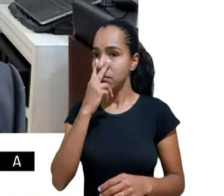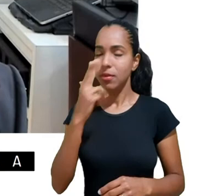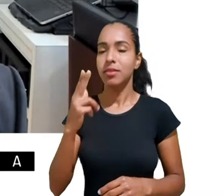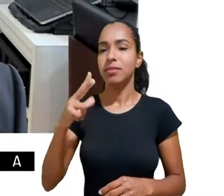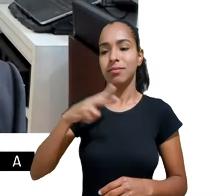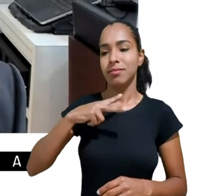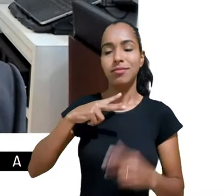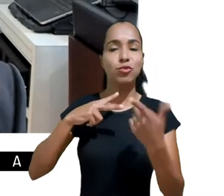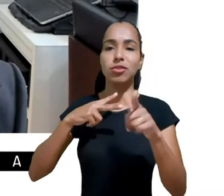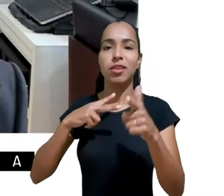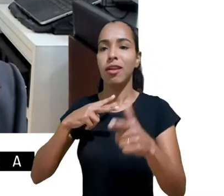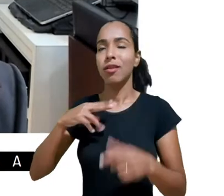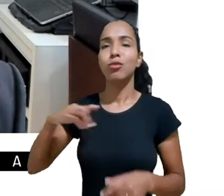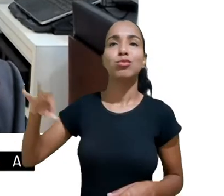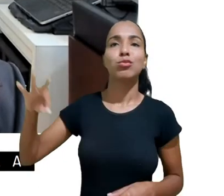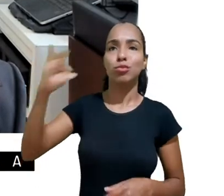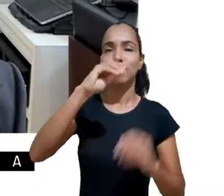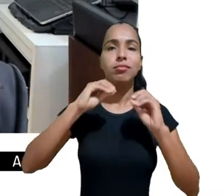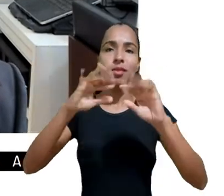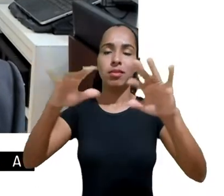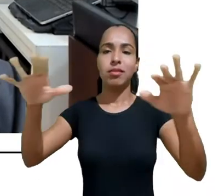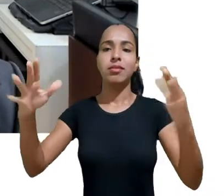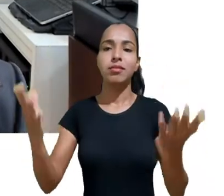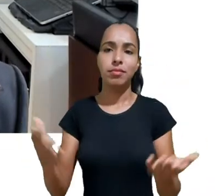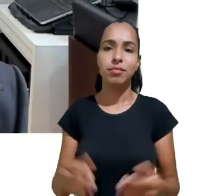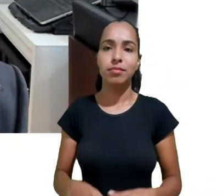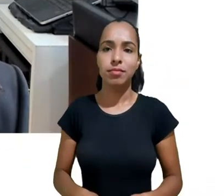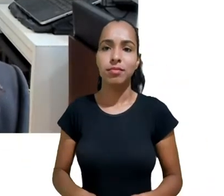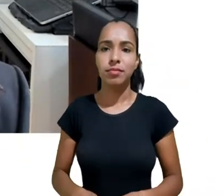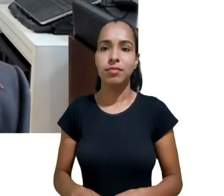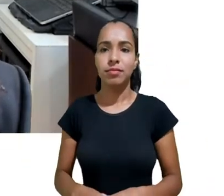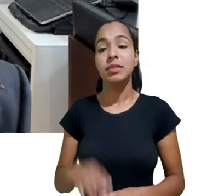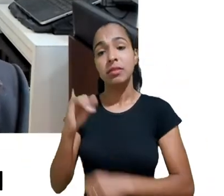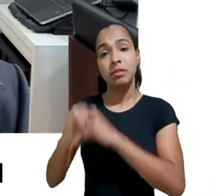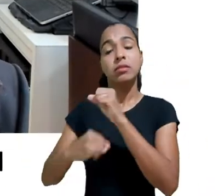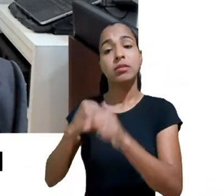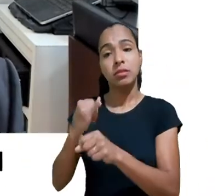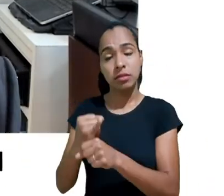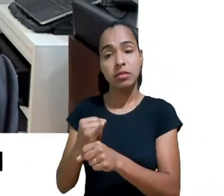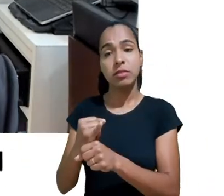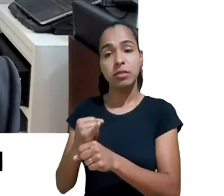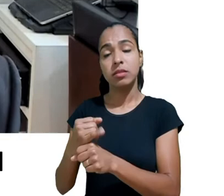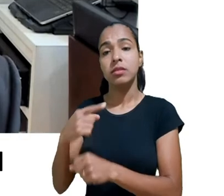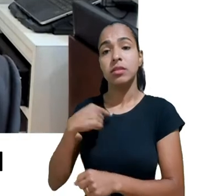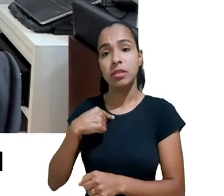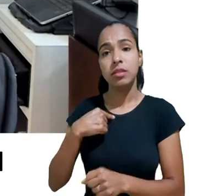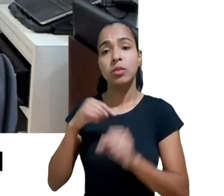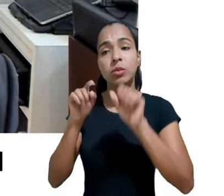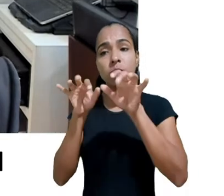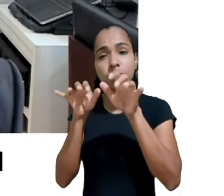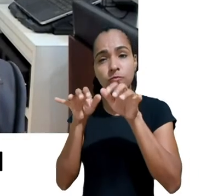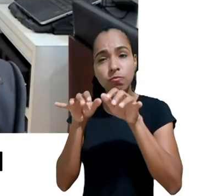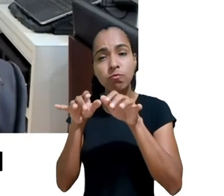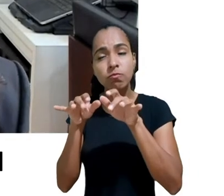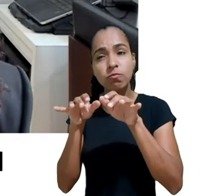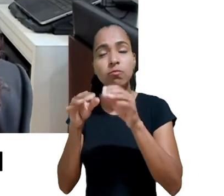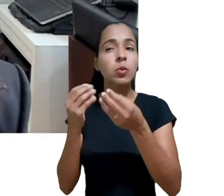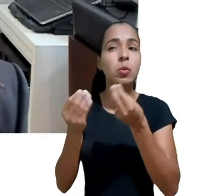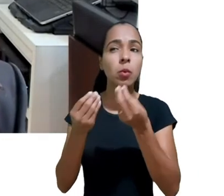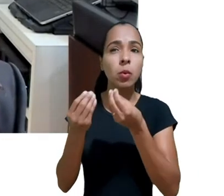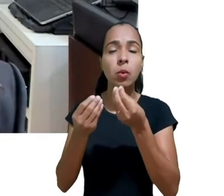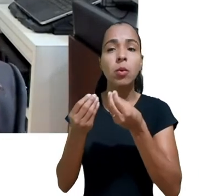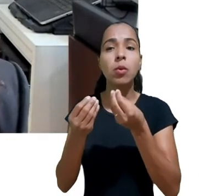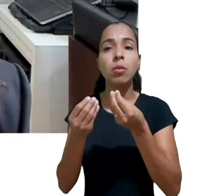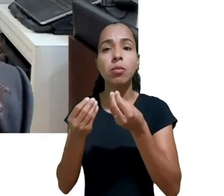ato que eu tenha com relação à internet mesmo que eu tenha uma atitude passiva de falar olha eu não